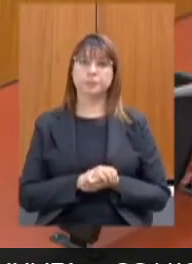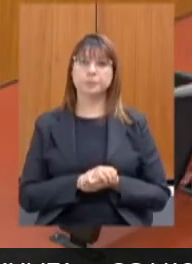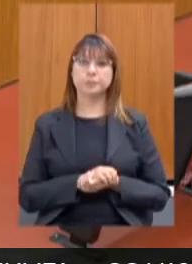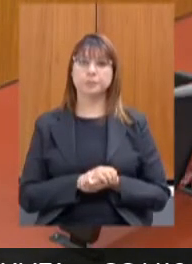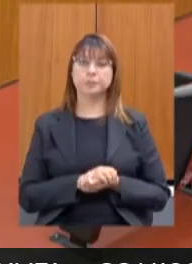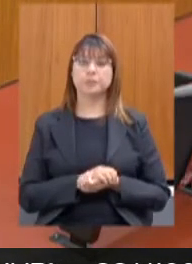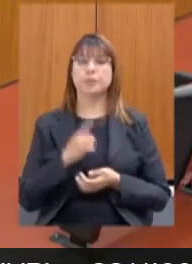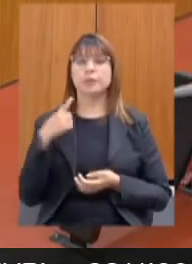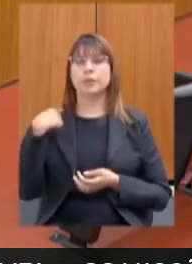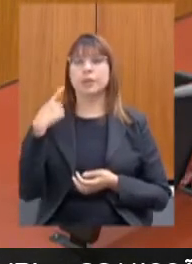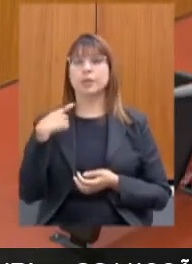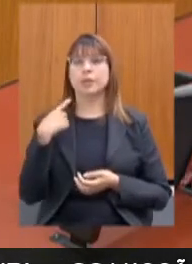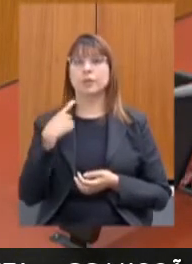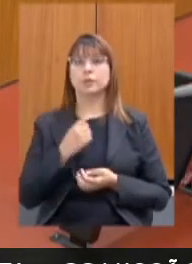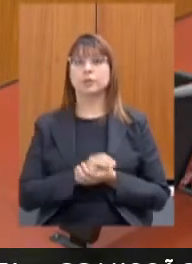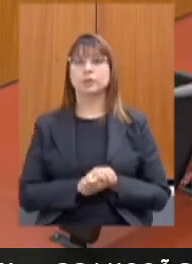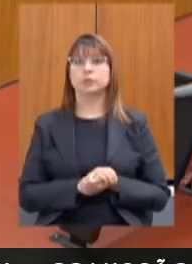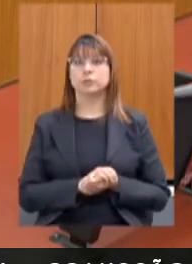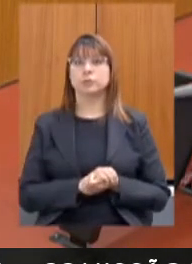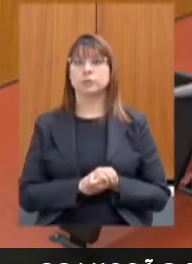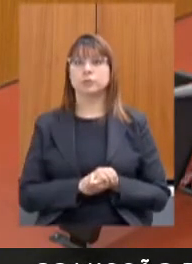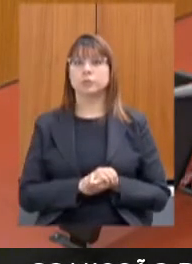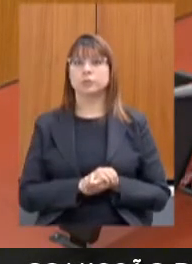deputado não está aqui não